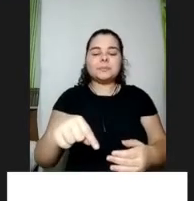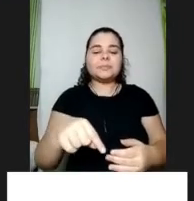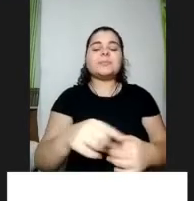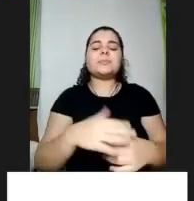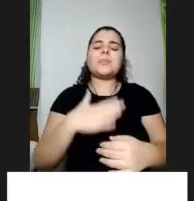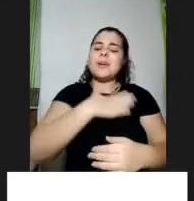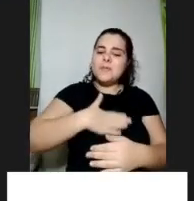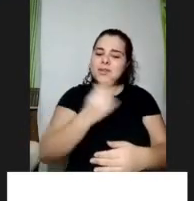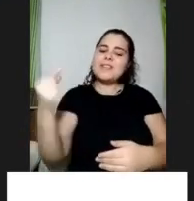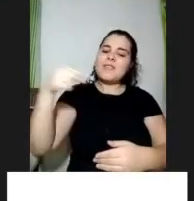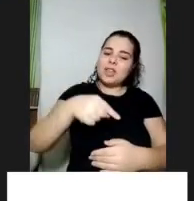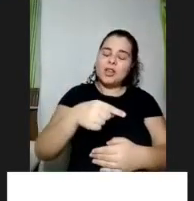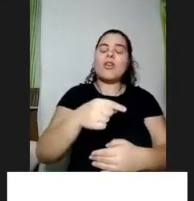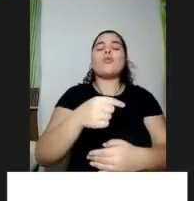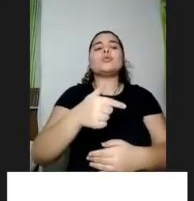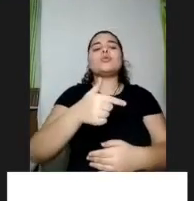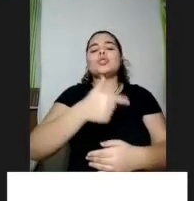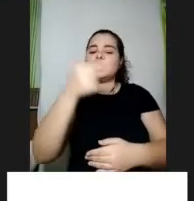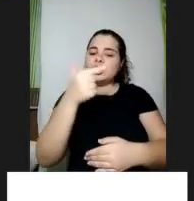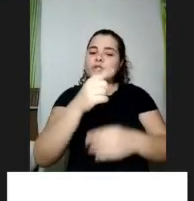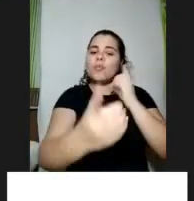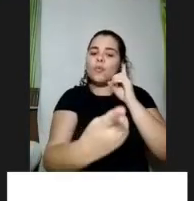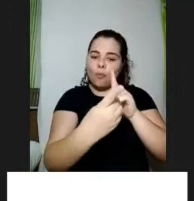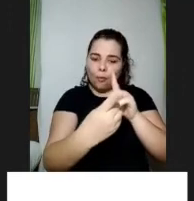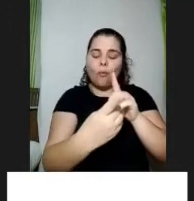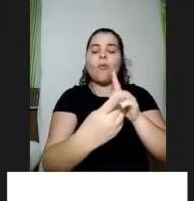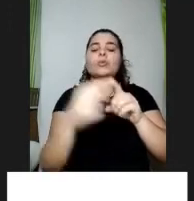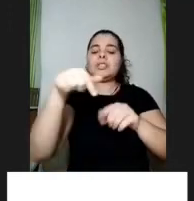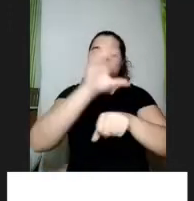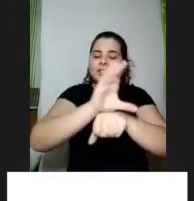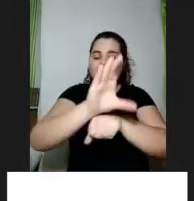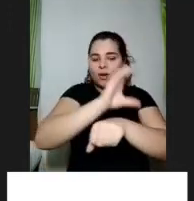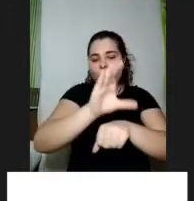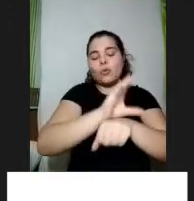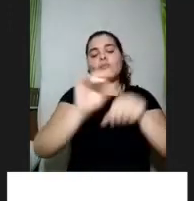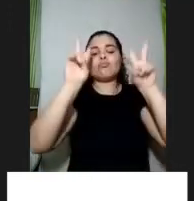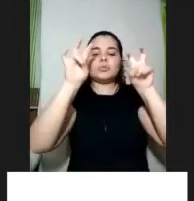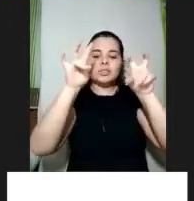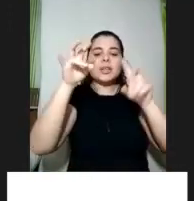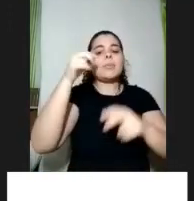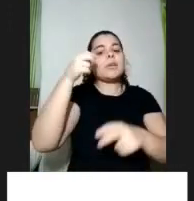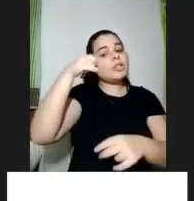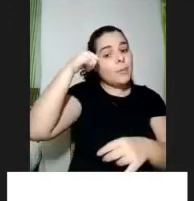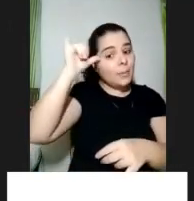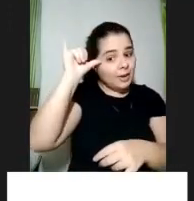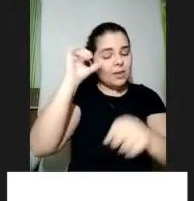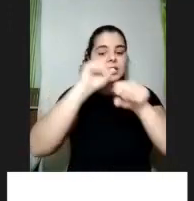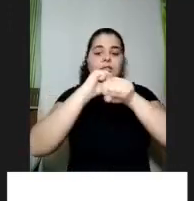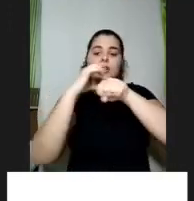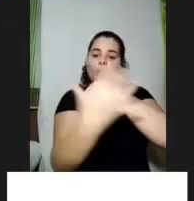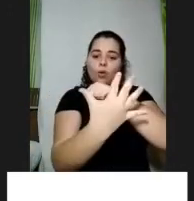aqui com vocês nesse nosso segundo encontro do nosso curso sobre a prevenção à covid-19.